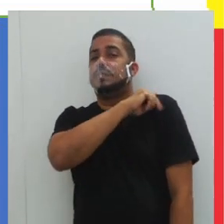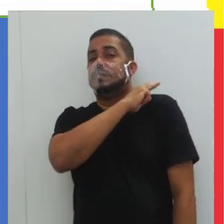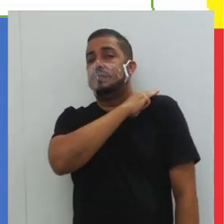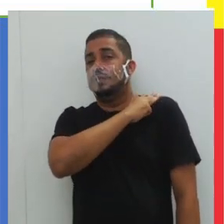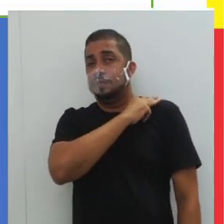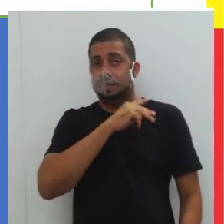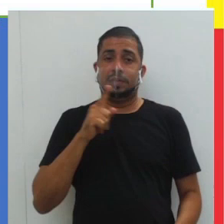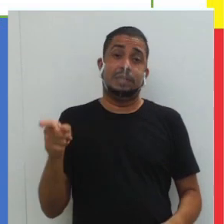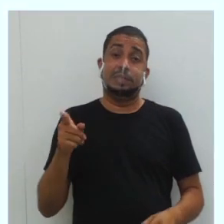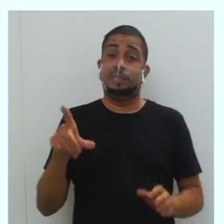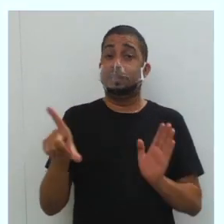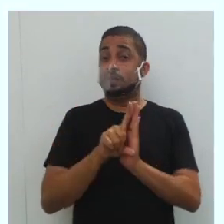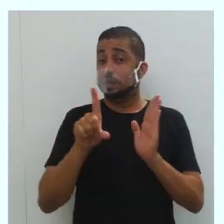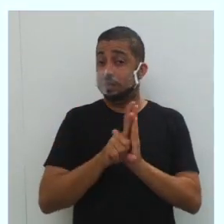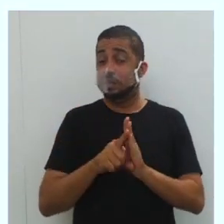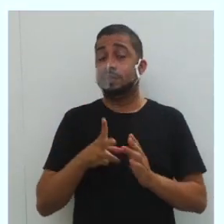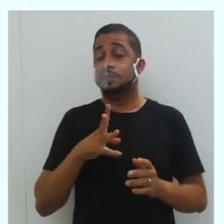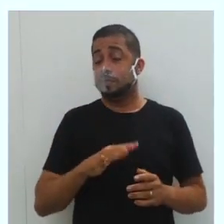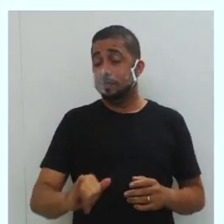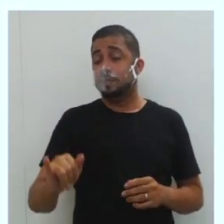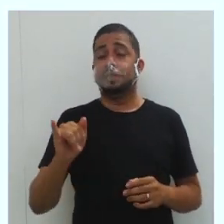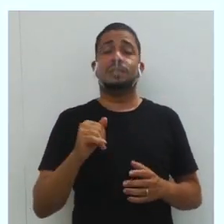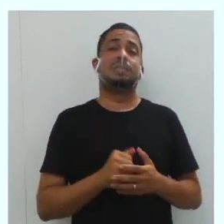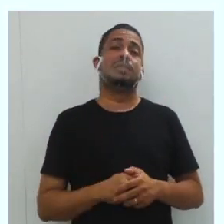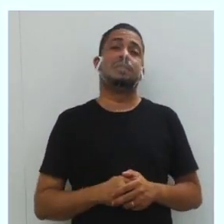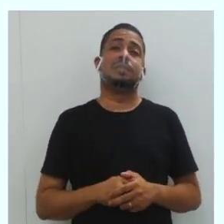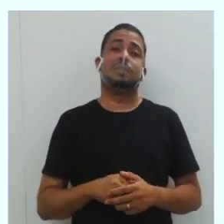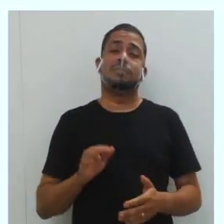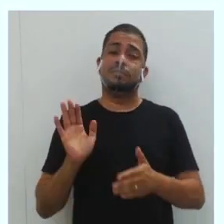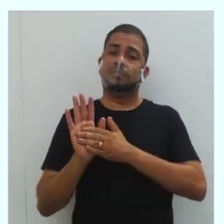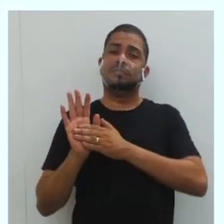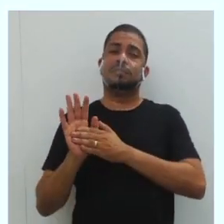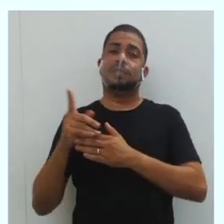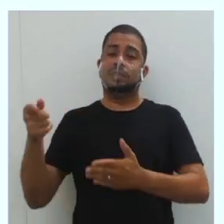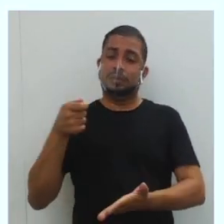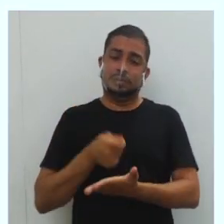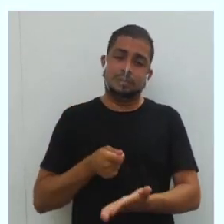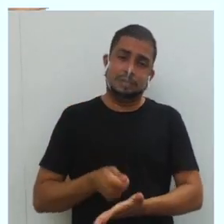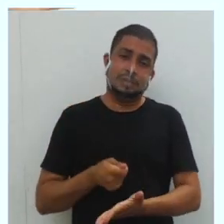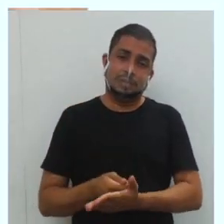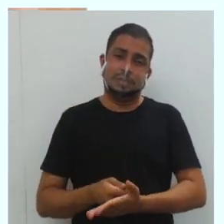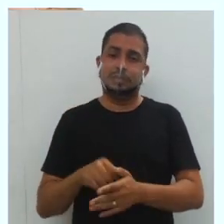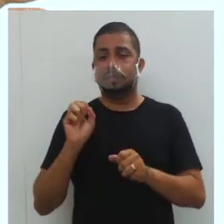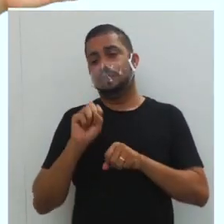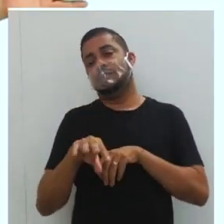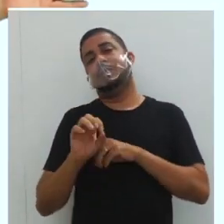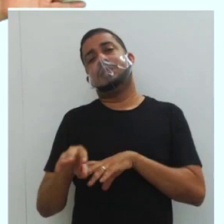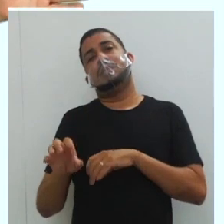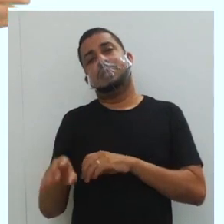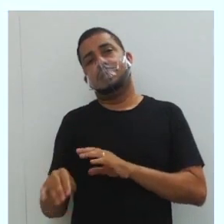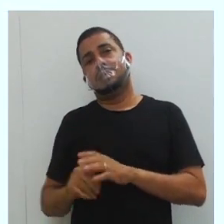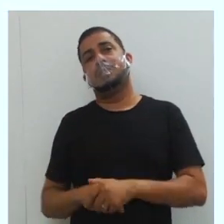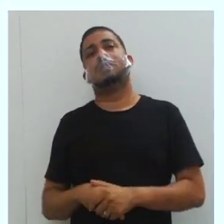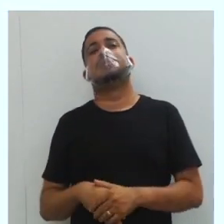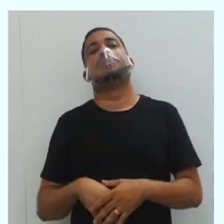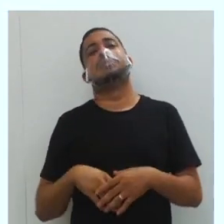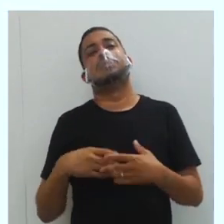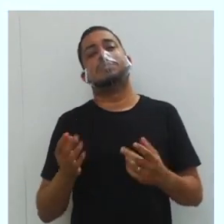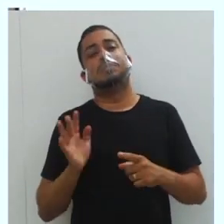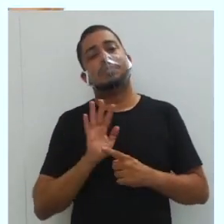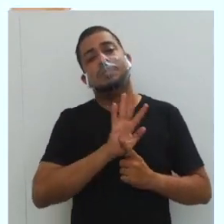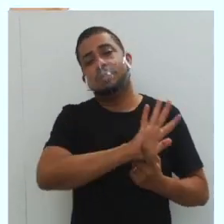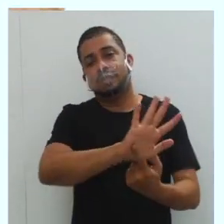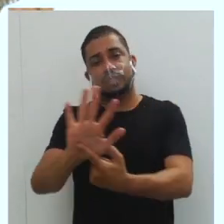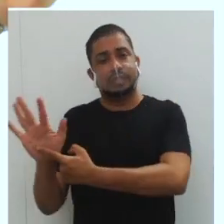Essa lei vai justamente estabelecer o quê? Essa obrigatoriedade do ensino, justamente